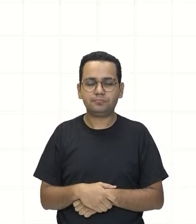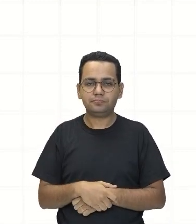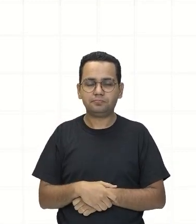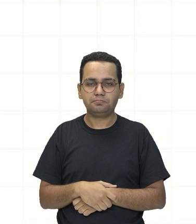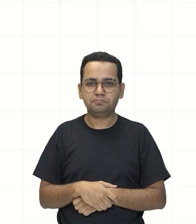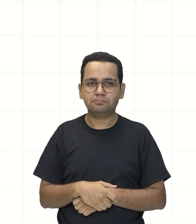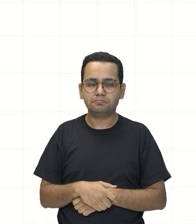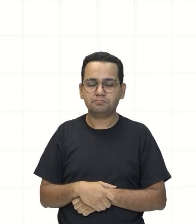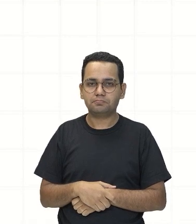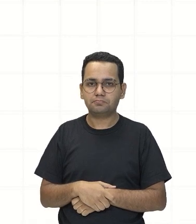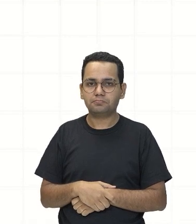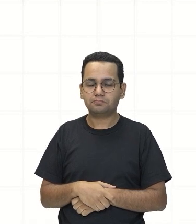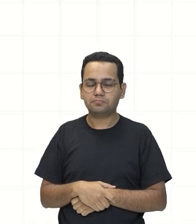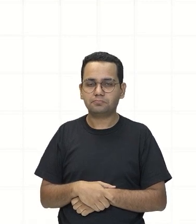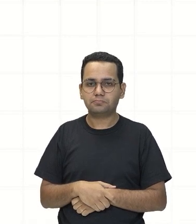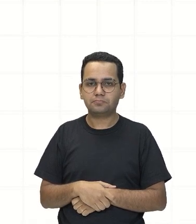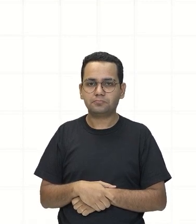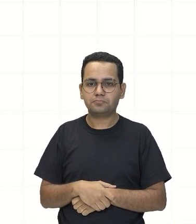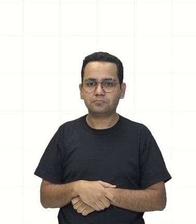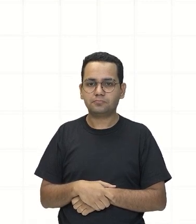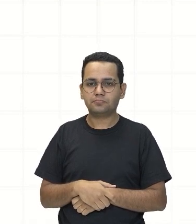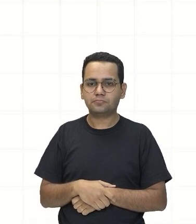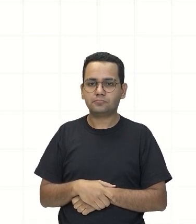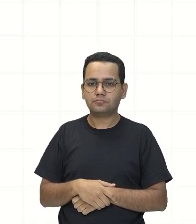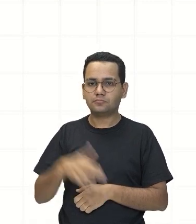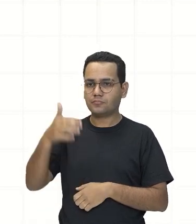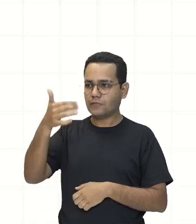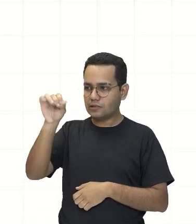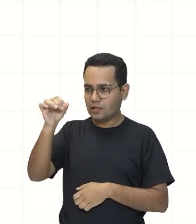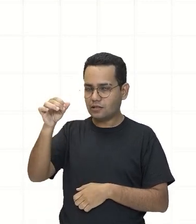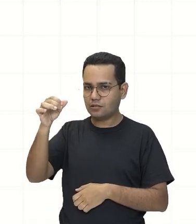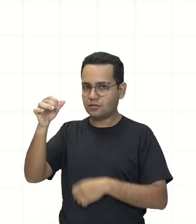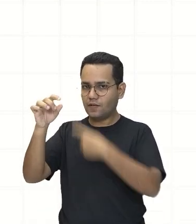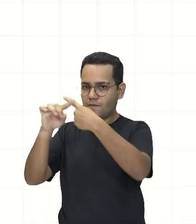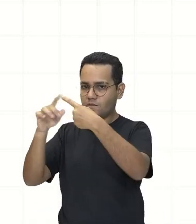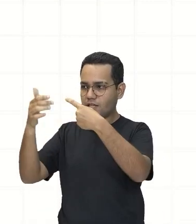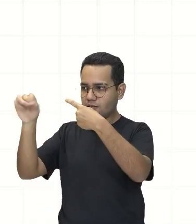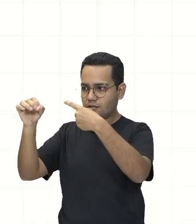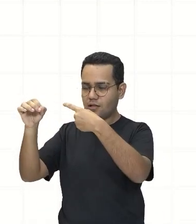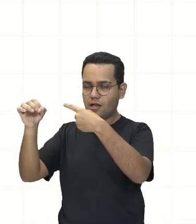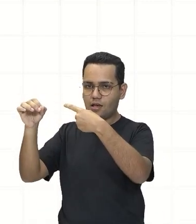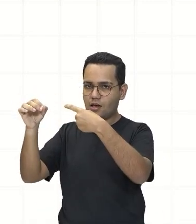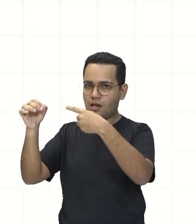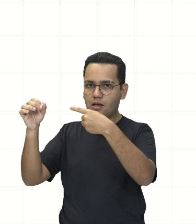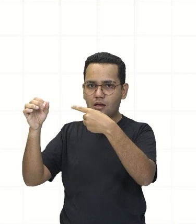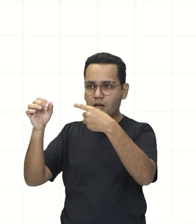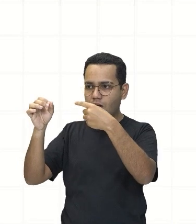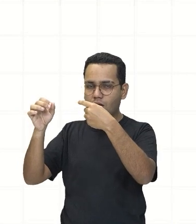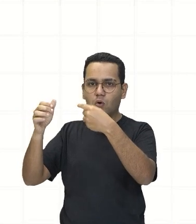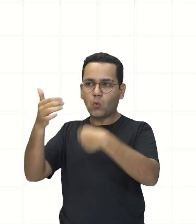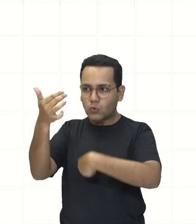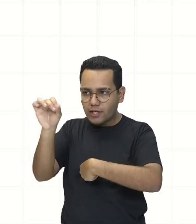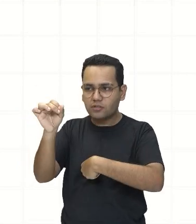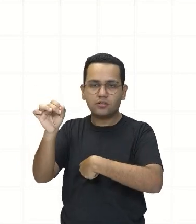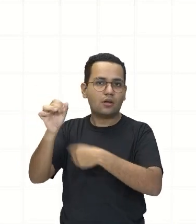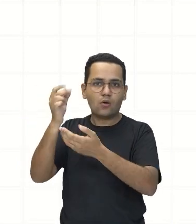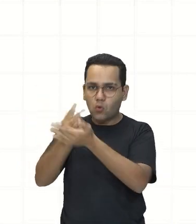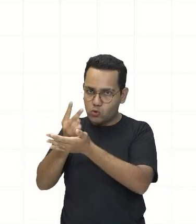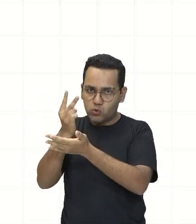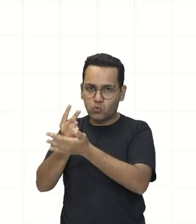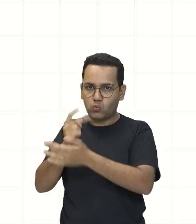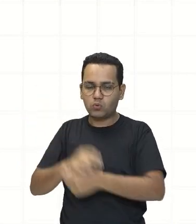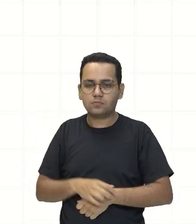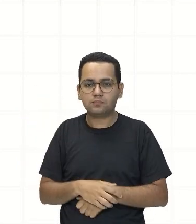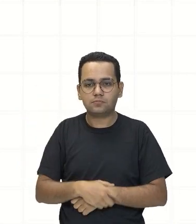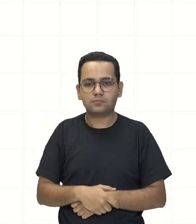2 Ora Então isso vai ser 0,56 Vezes 10 elevado a 3 Porque aqui eu tenho